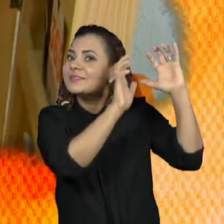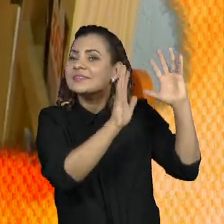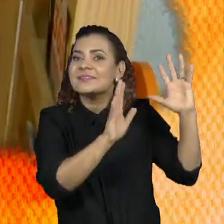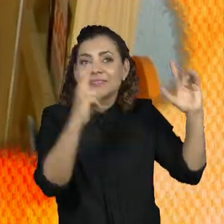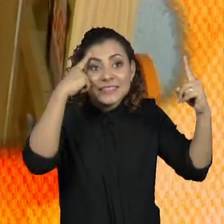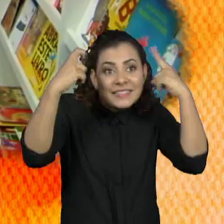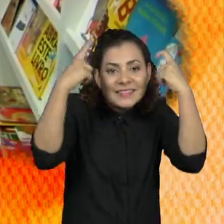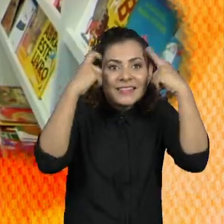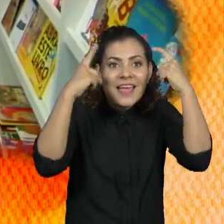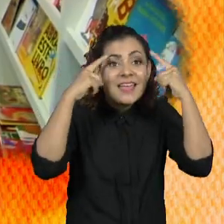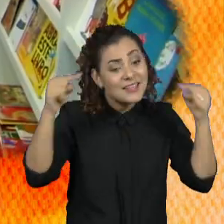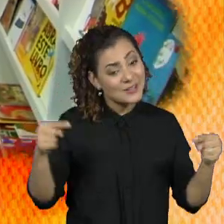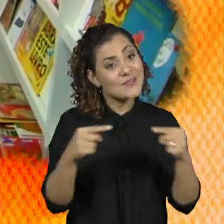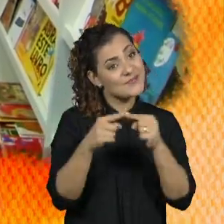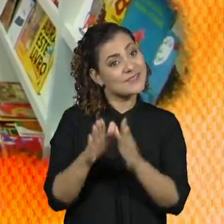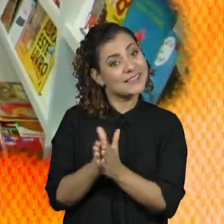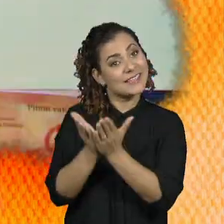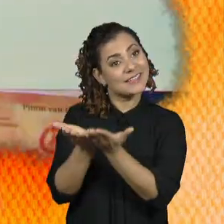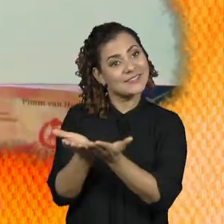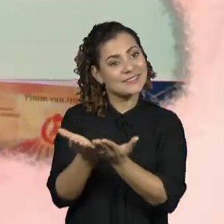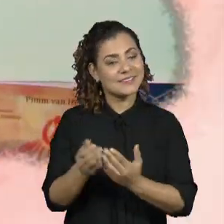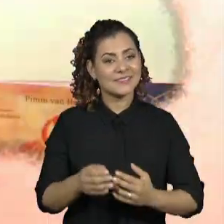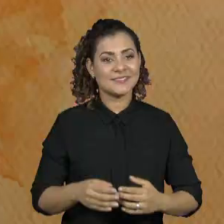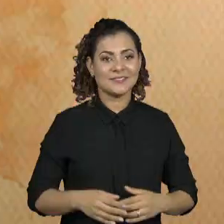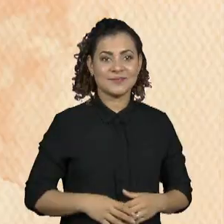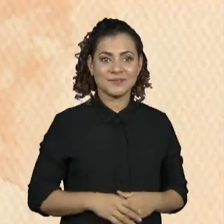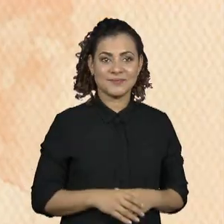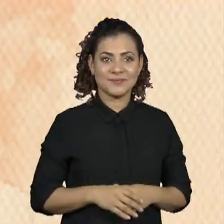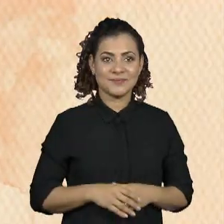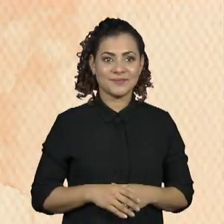ideias é um lugar de livros.